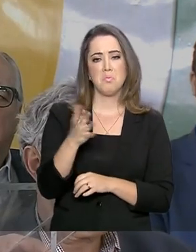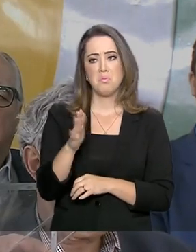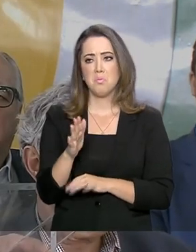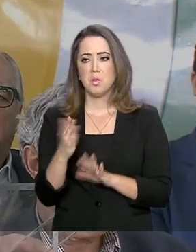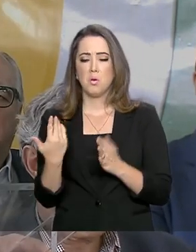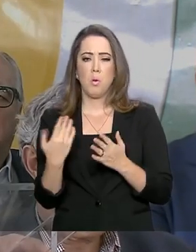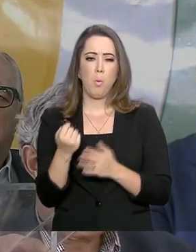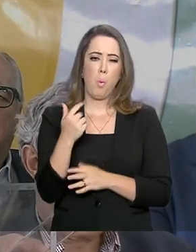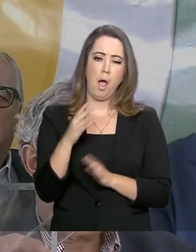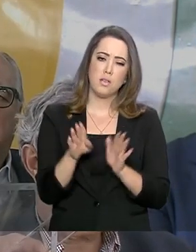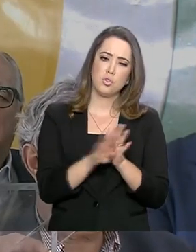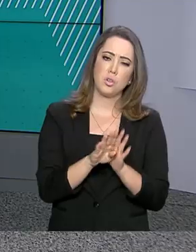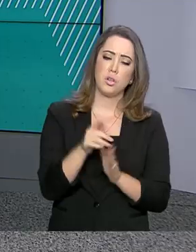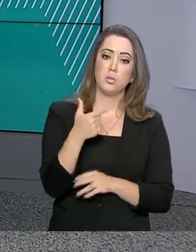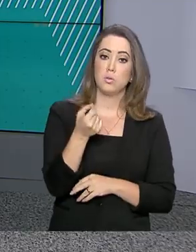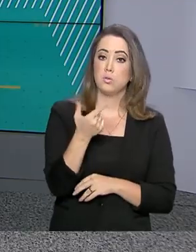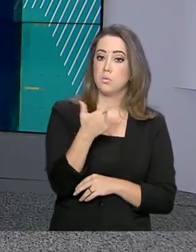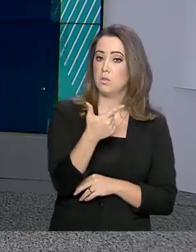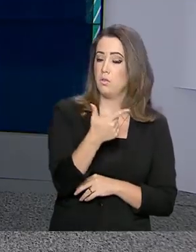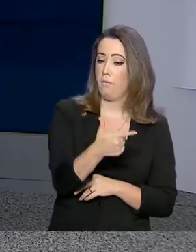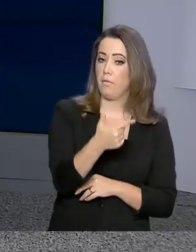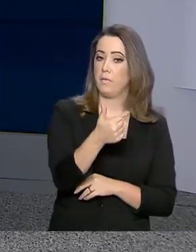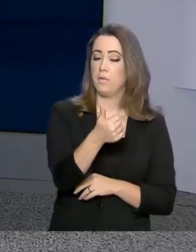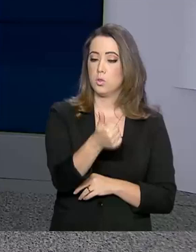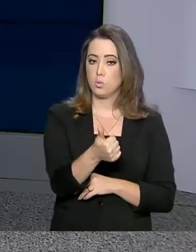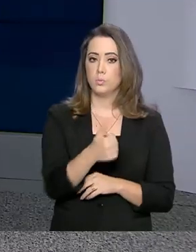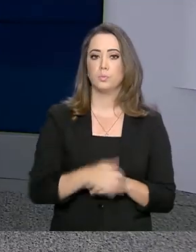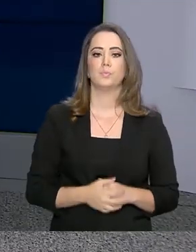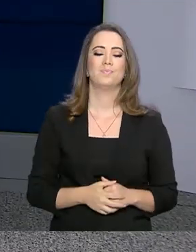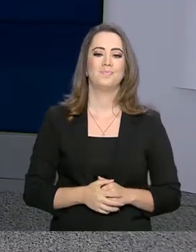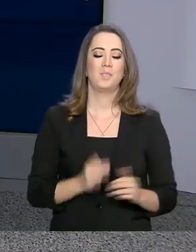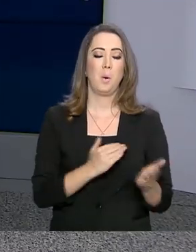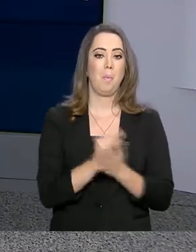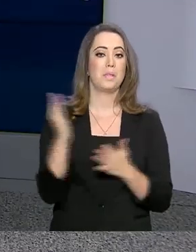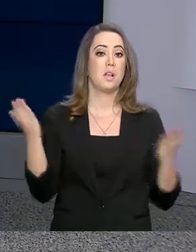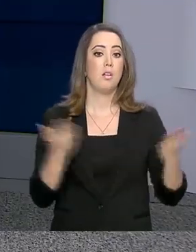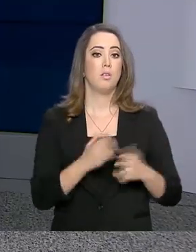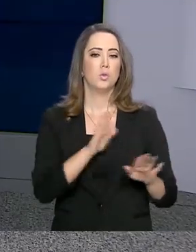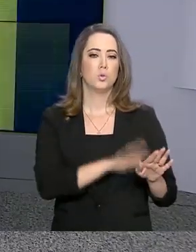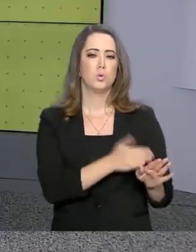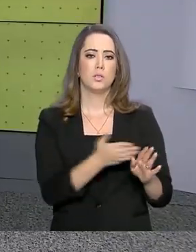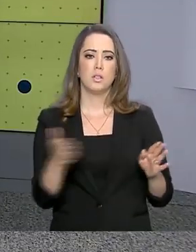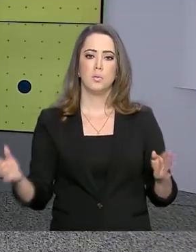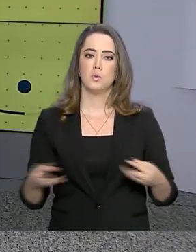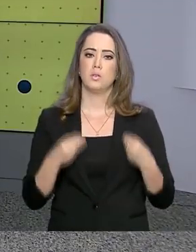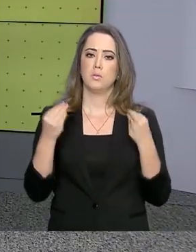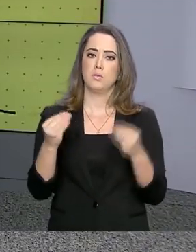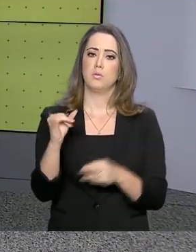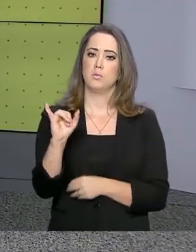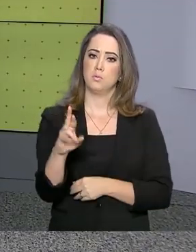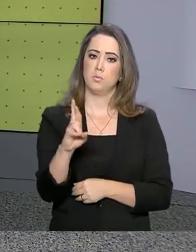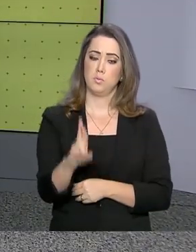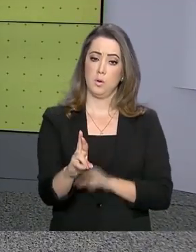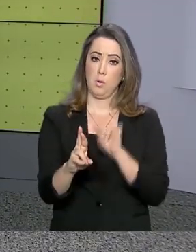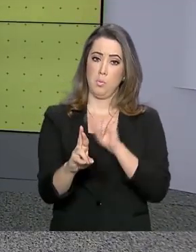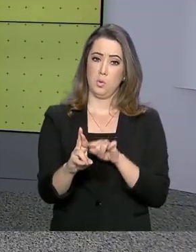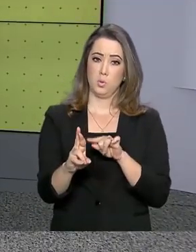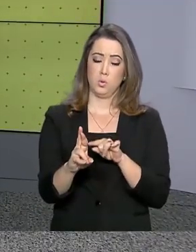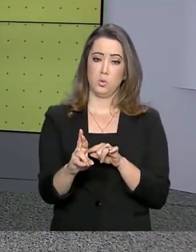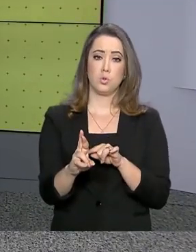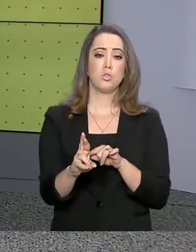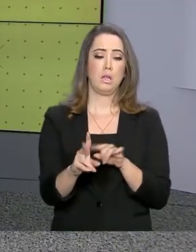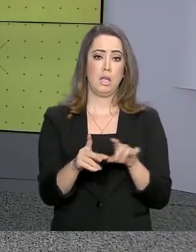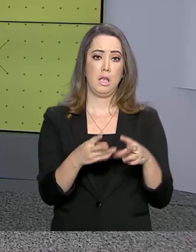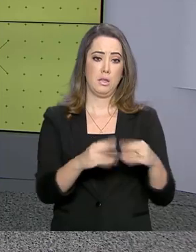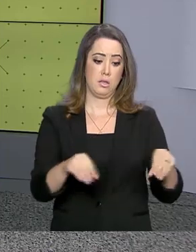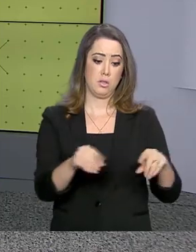coisinha ali para 2021. Começa hoje o prazo para entrega da Declaração do Imposto sobre a Propriedade